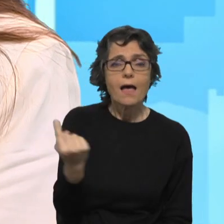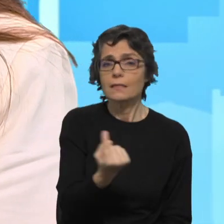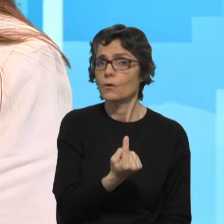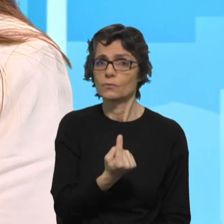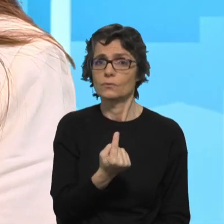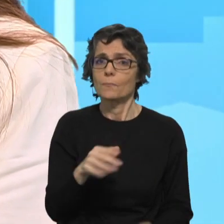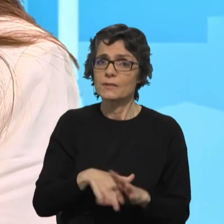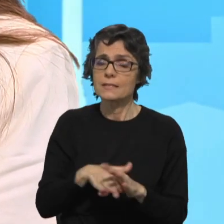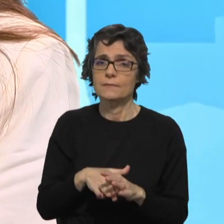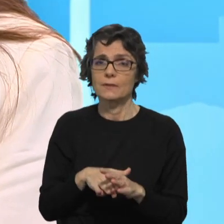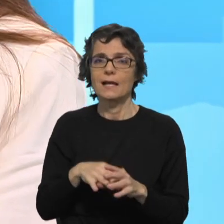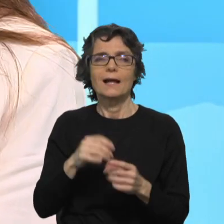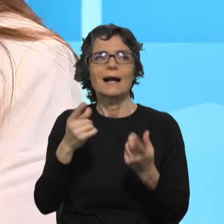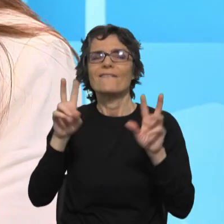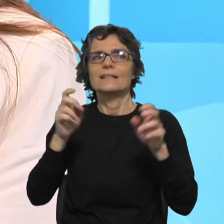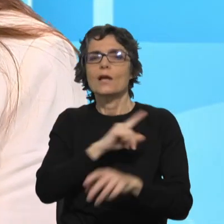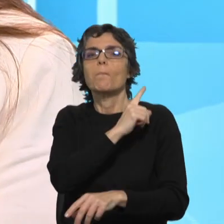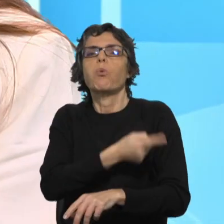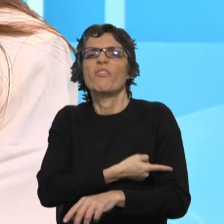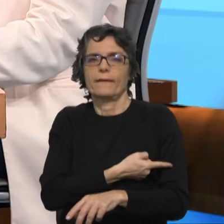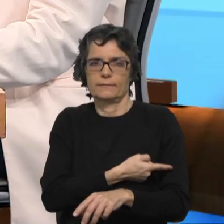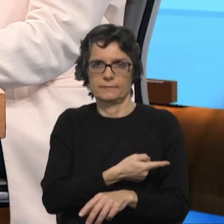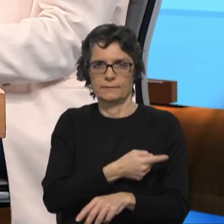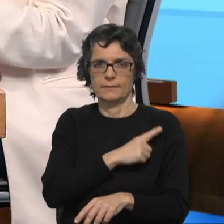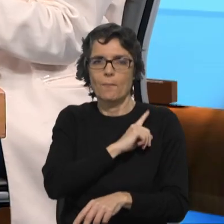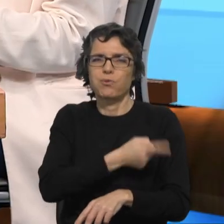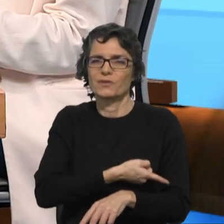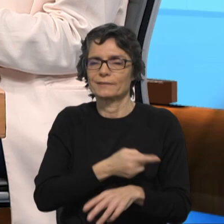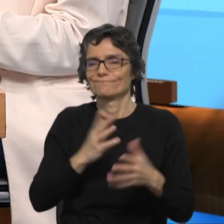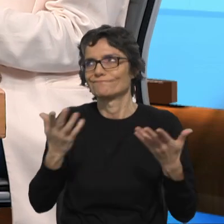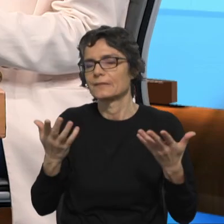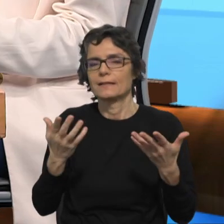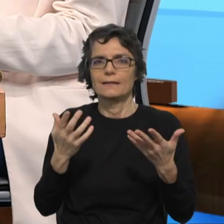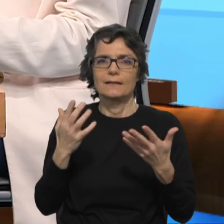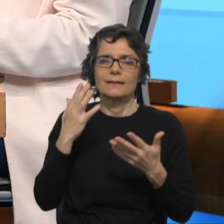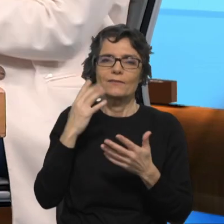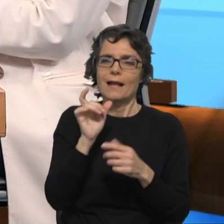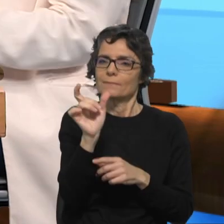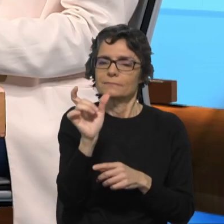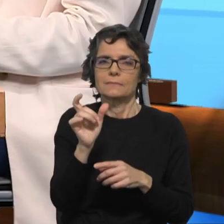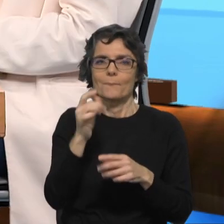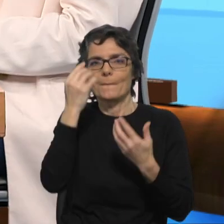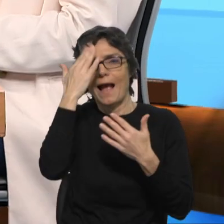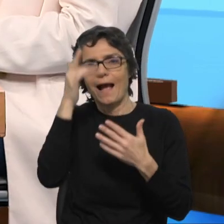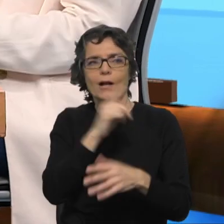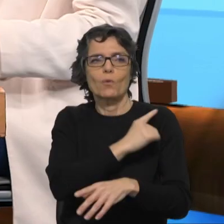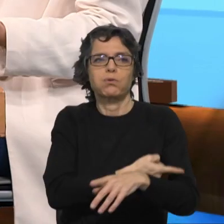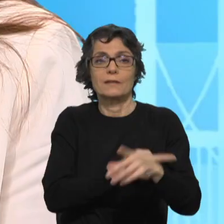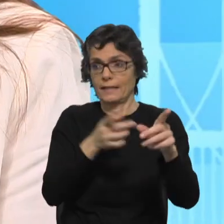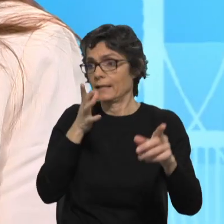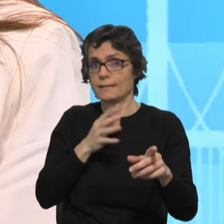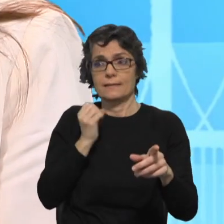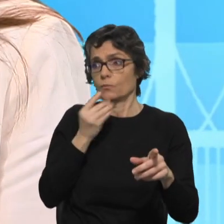sensação que a palavra poder precisava que alguém lhe fizesse uma nova campanha de marketing pela positiva, porque a Inês dizia muito bem,